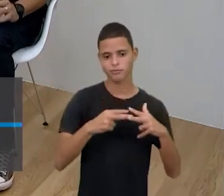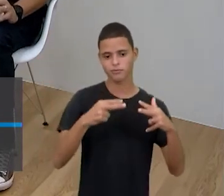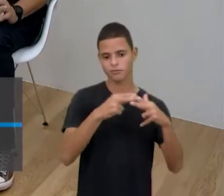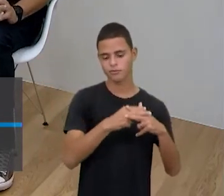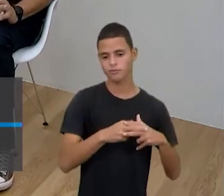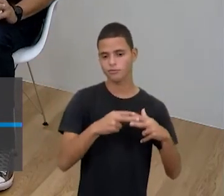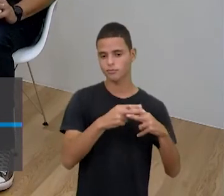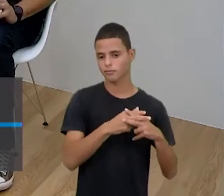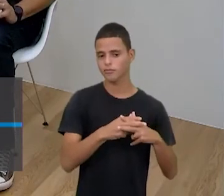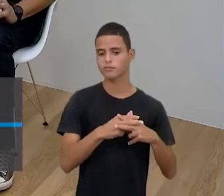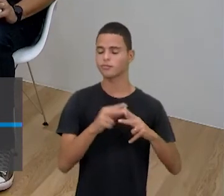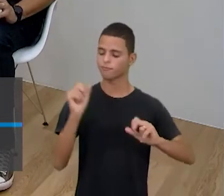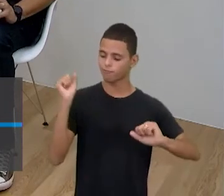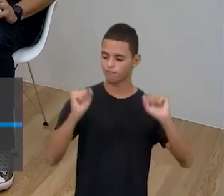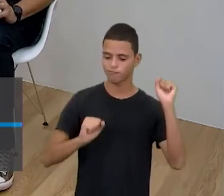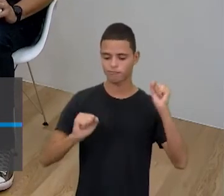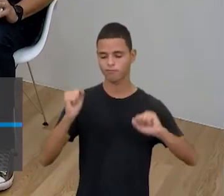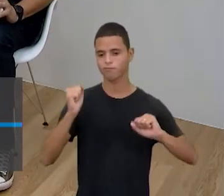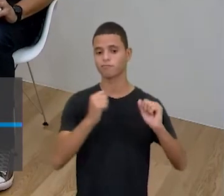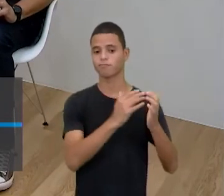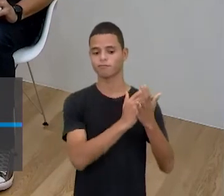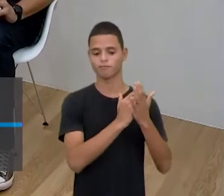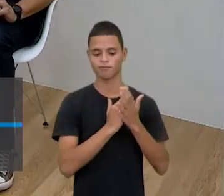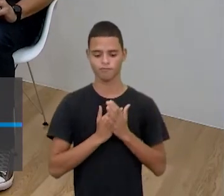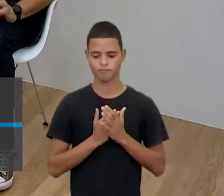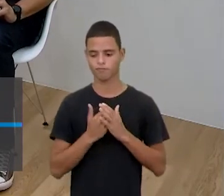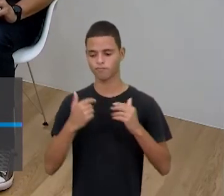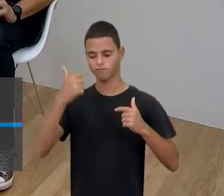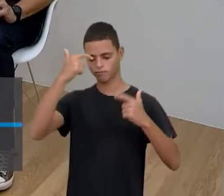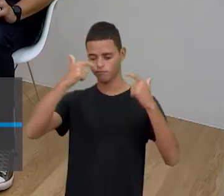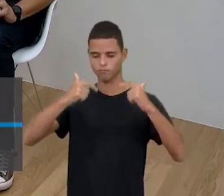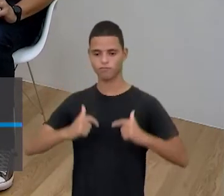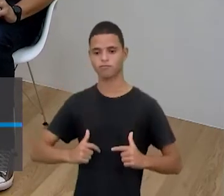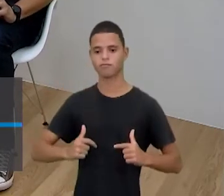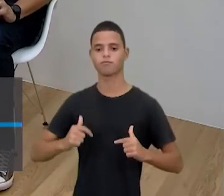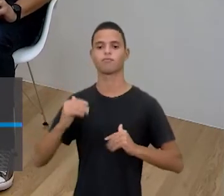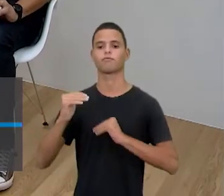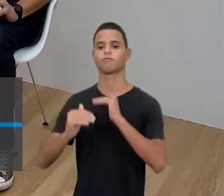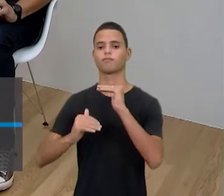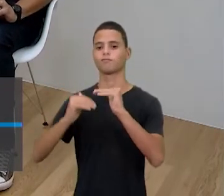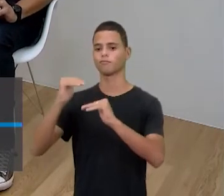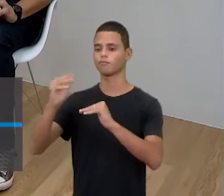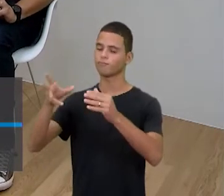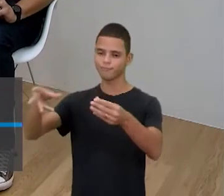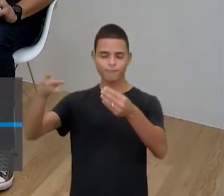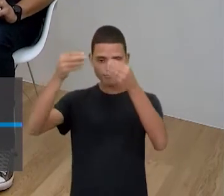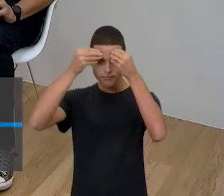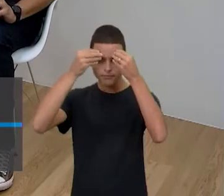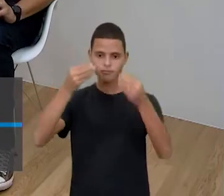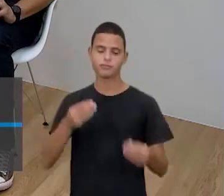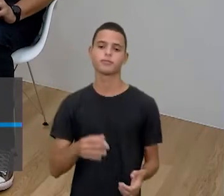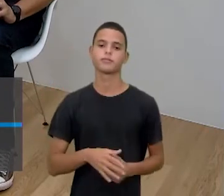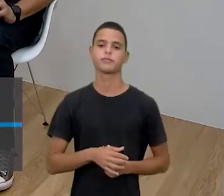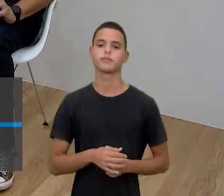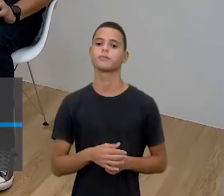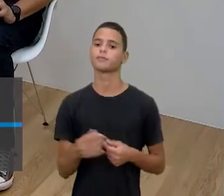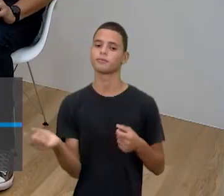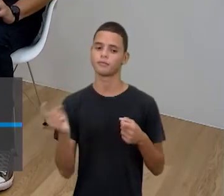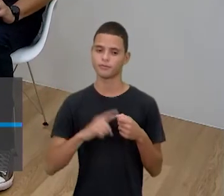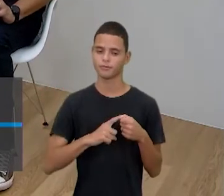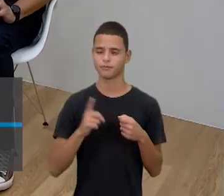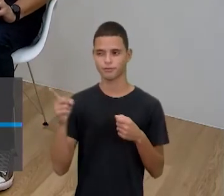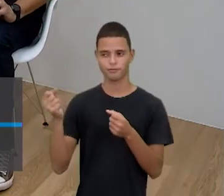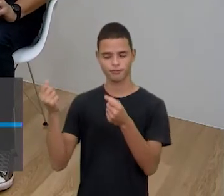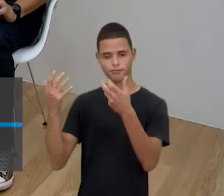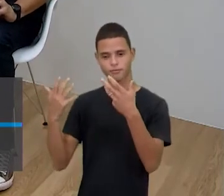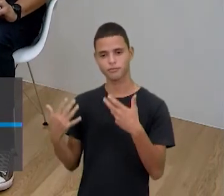físico e como é uma forma de acessão social, né? Resumindo, foi isso que ele disse pra gente. Foi isso que eu guardei, né? E retomando aqui a explicação dele,